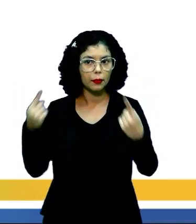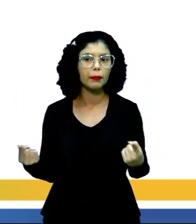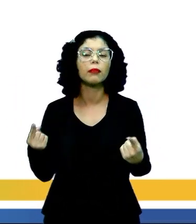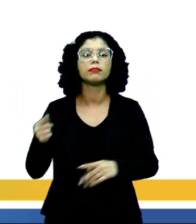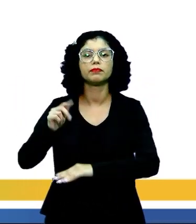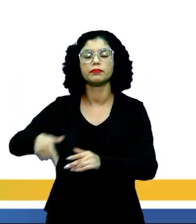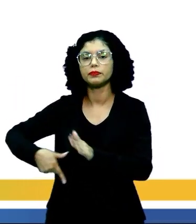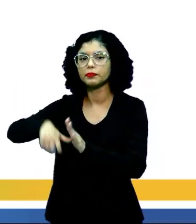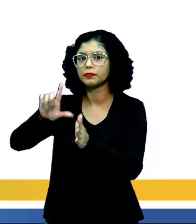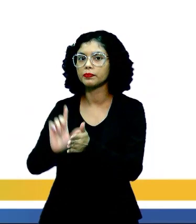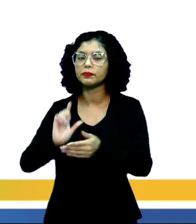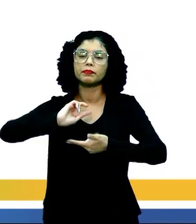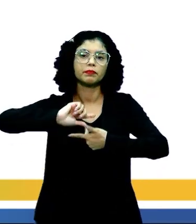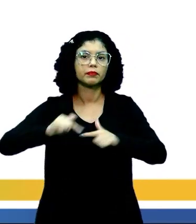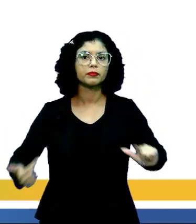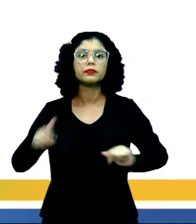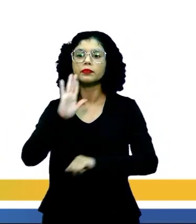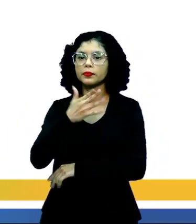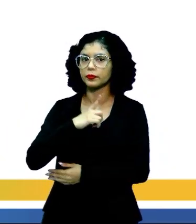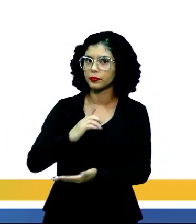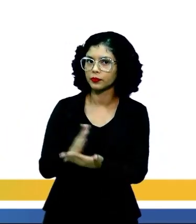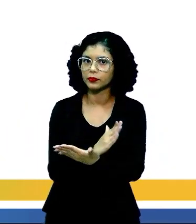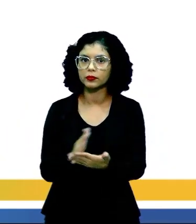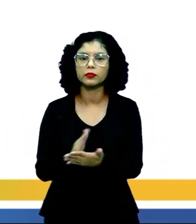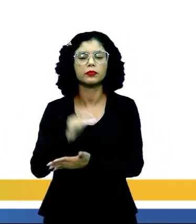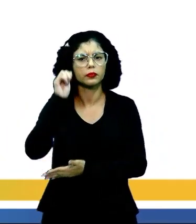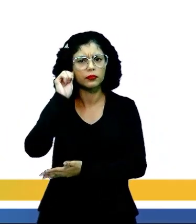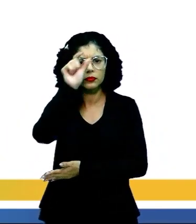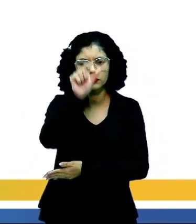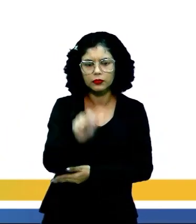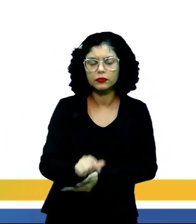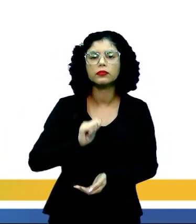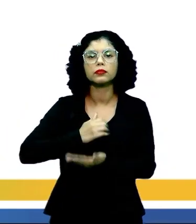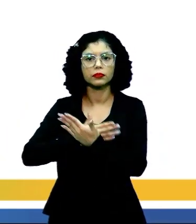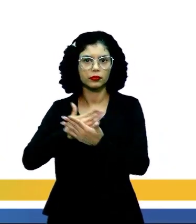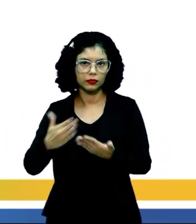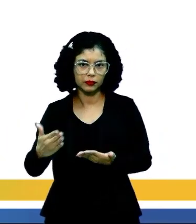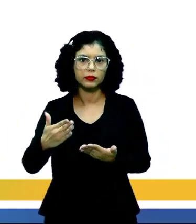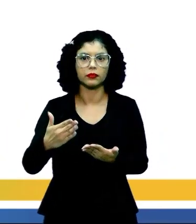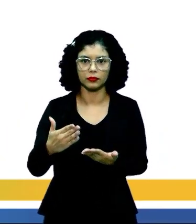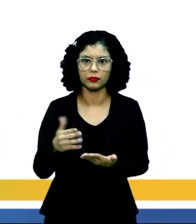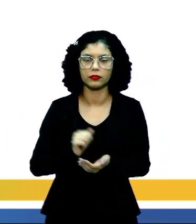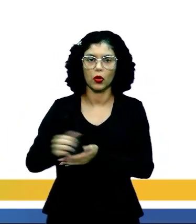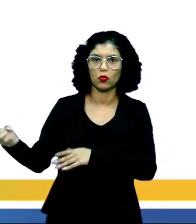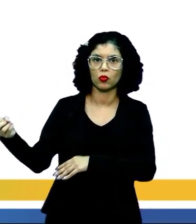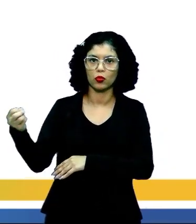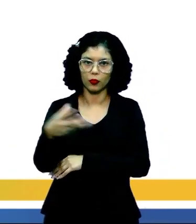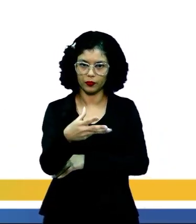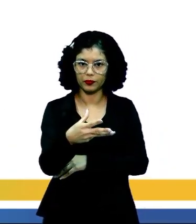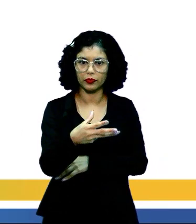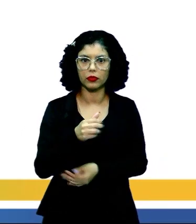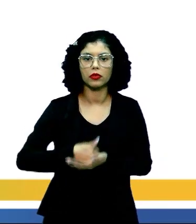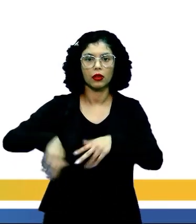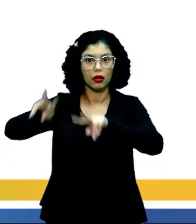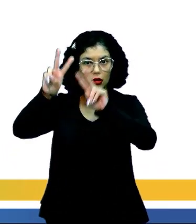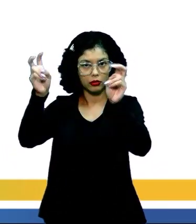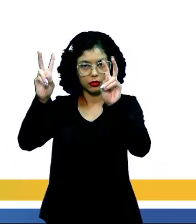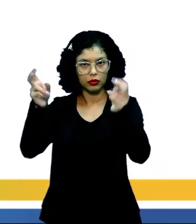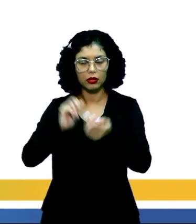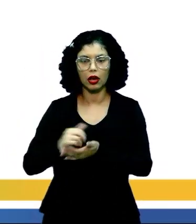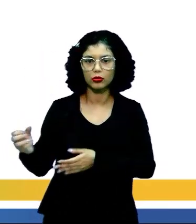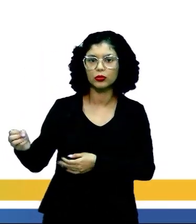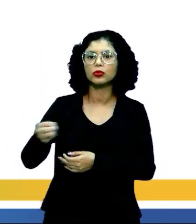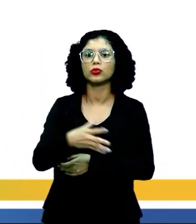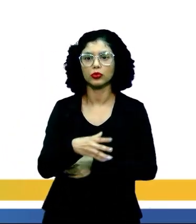pré-modernismo, eu já tenho alguns autores que começam a inovar a temática, a